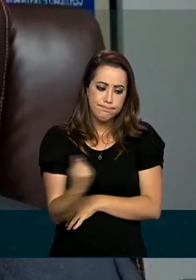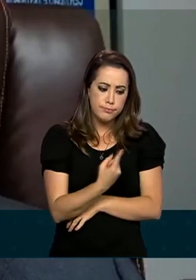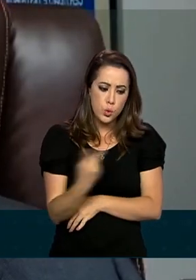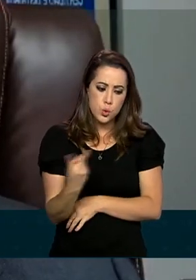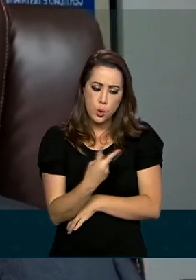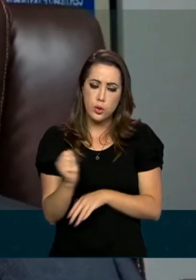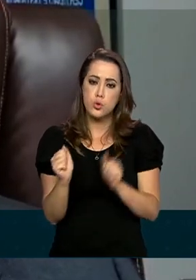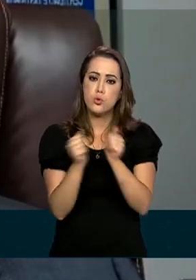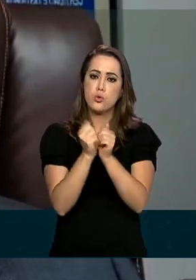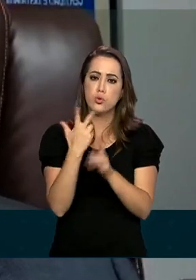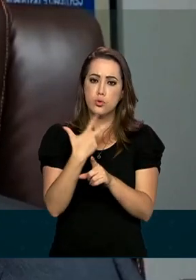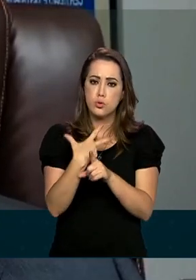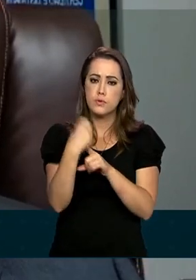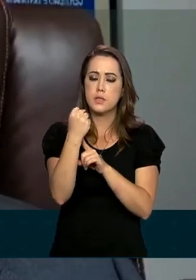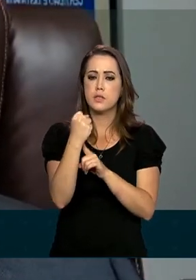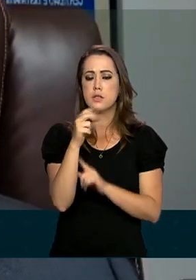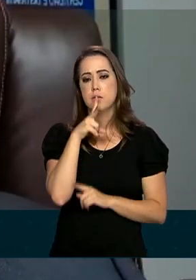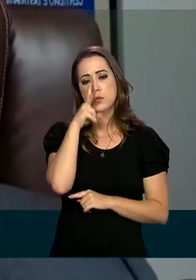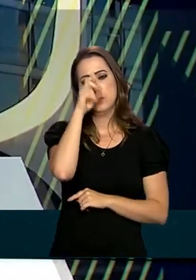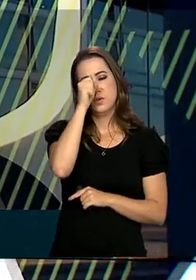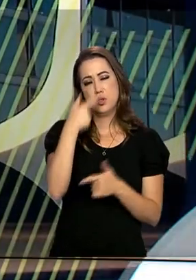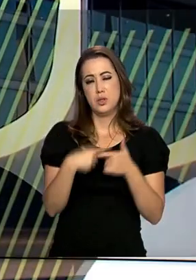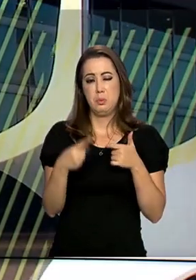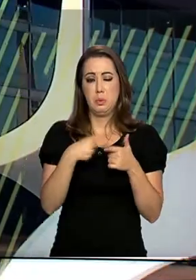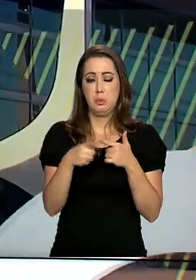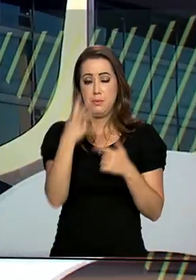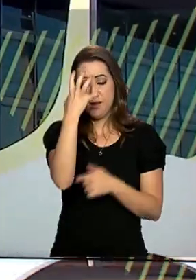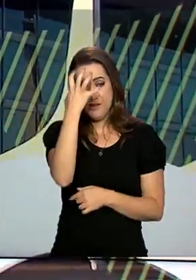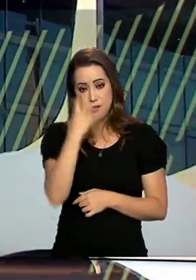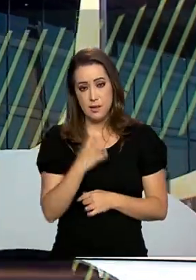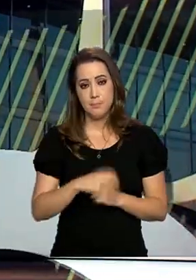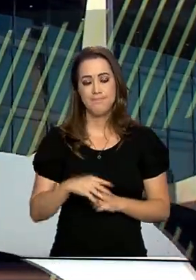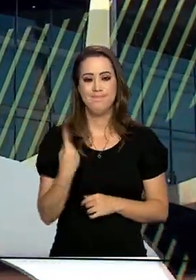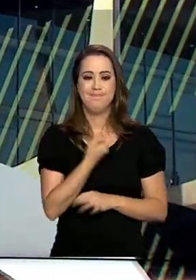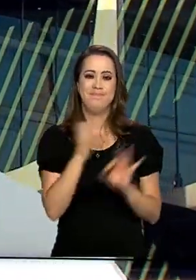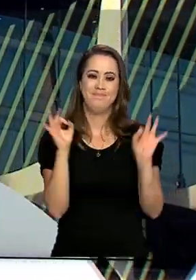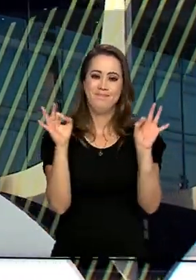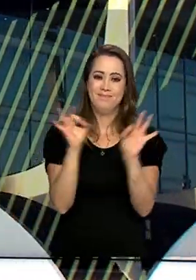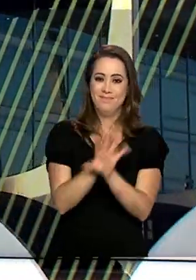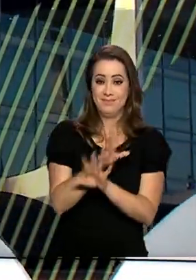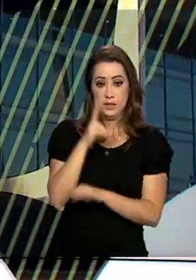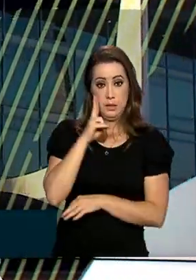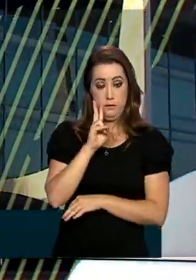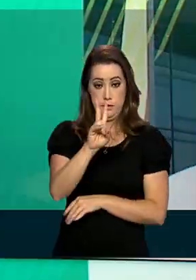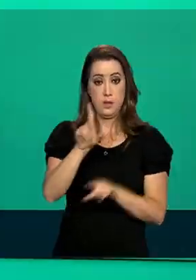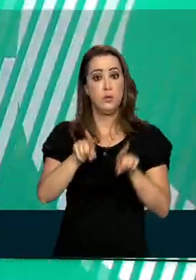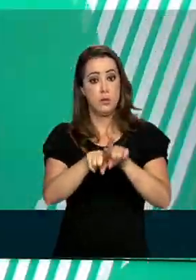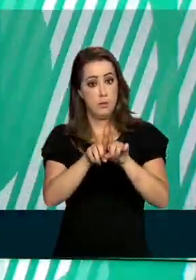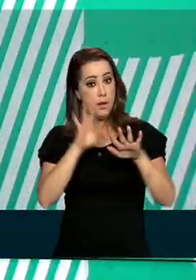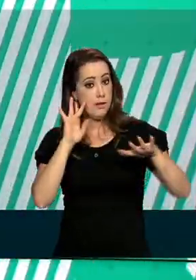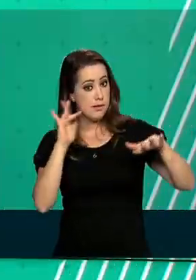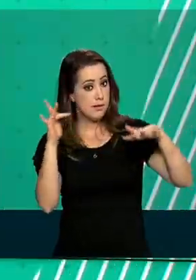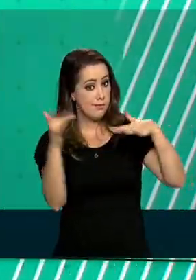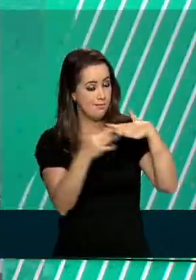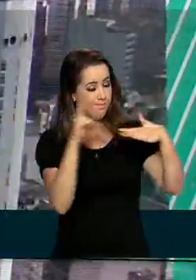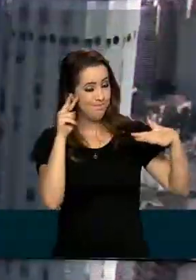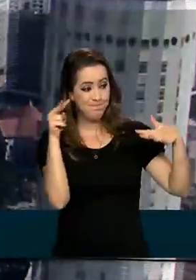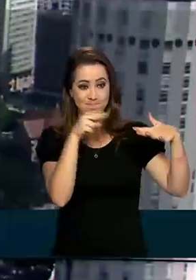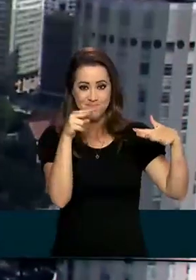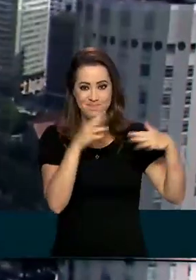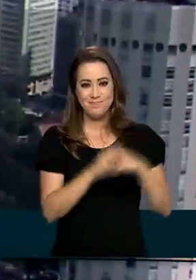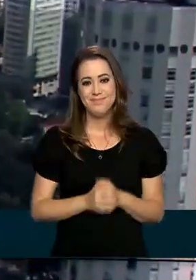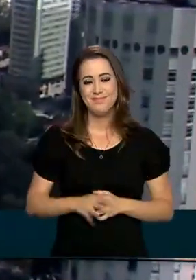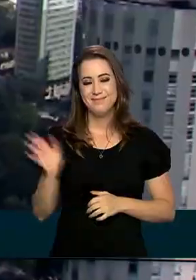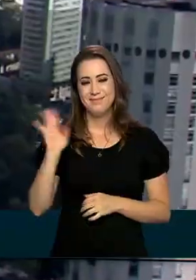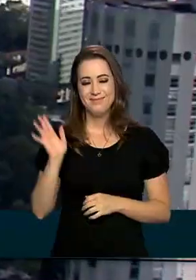fortes dessa terrível crise. A gente fica por aqui, continue bem informado, seguindo também as nossas redes